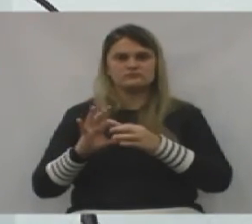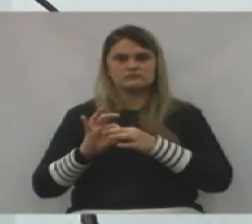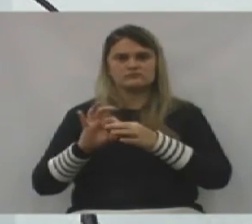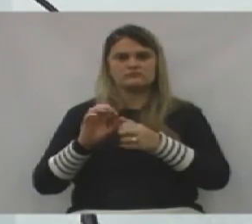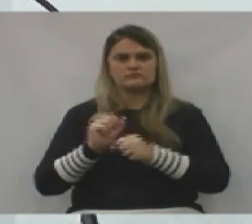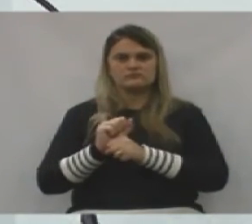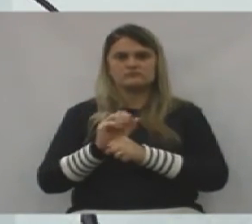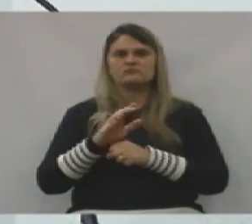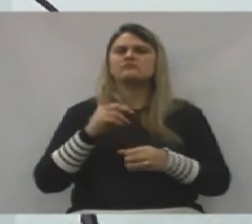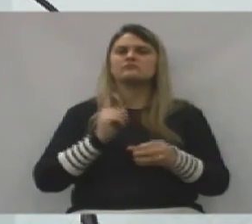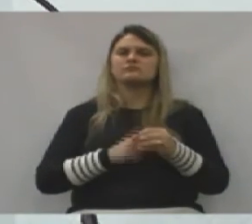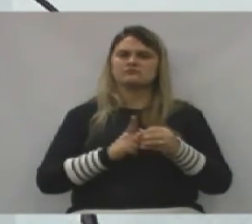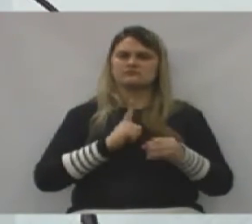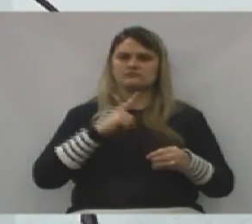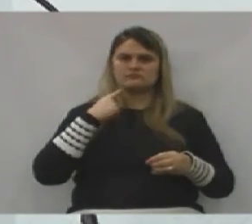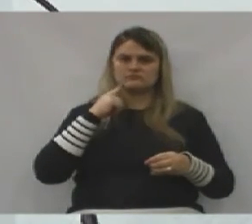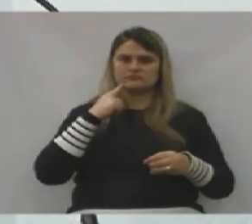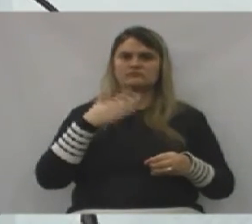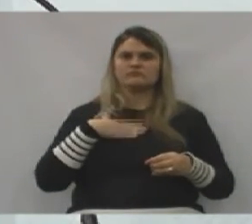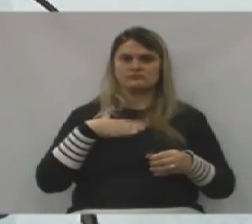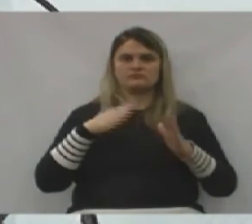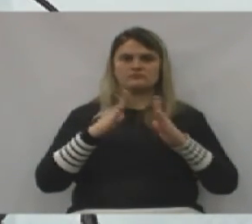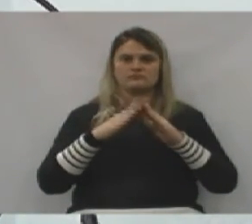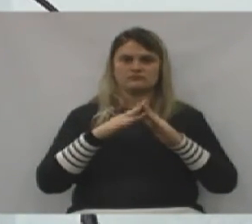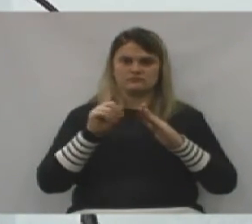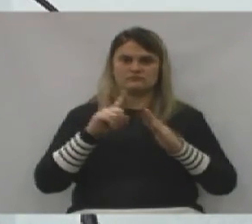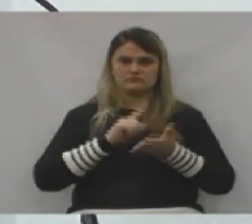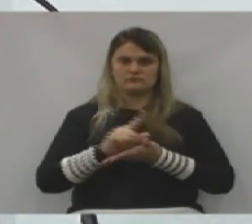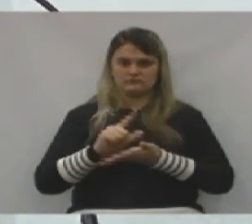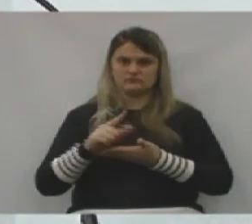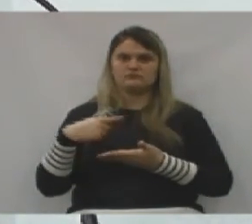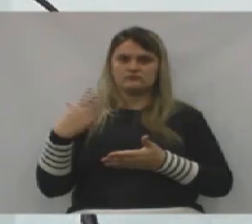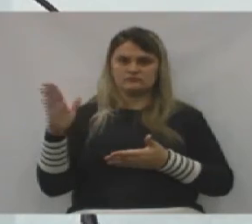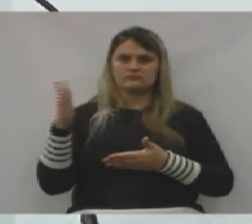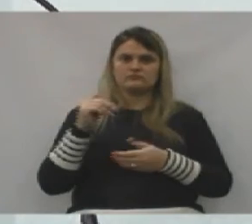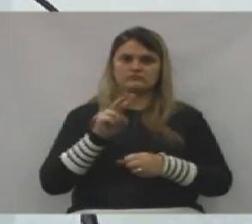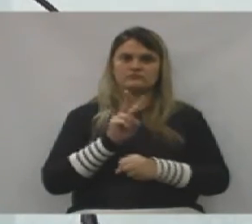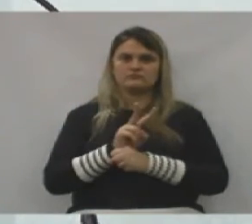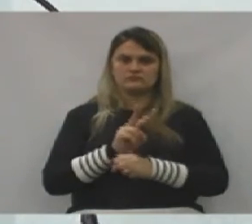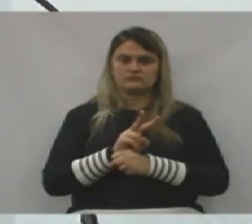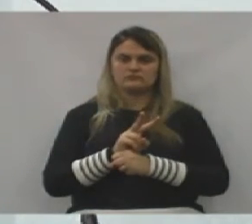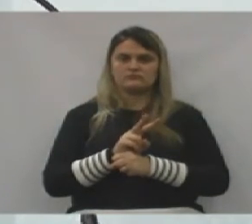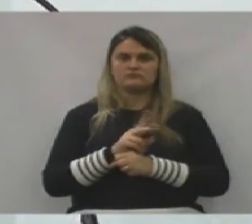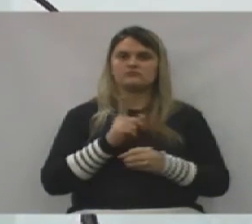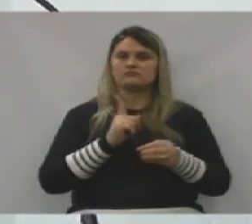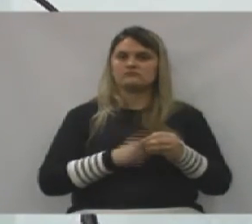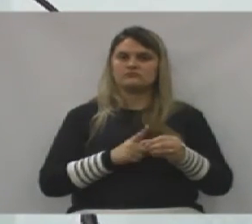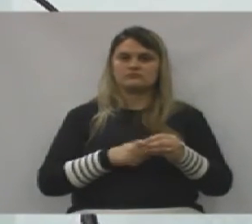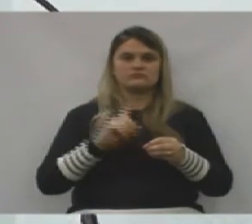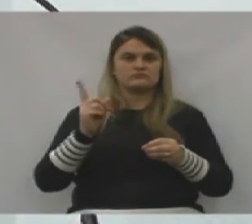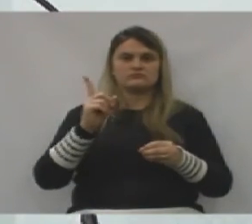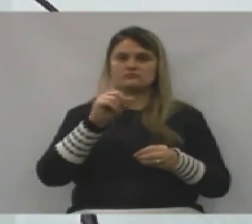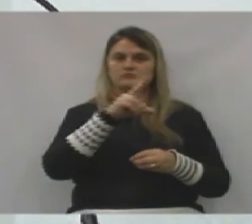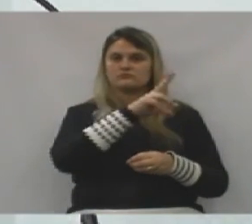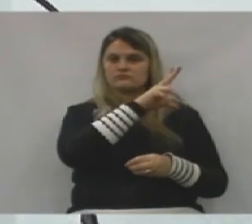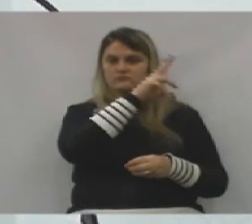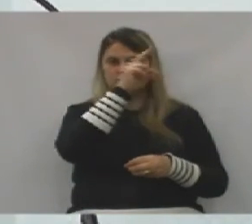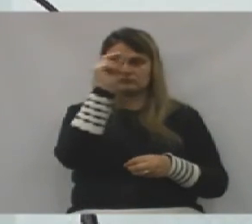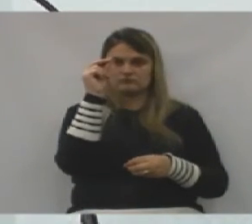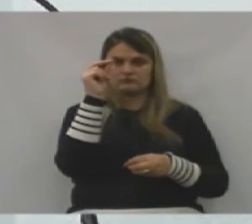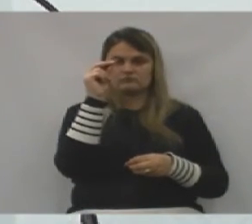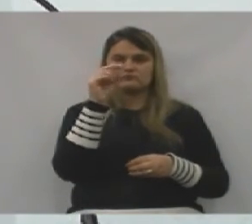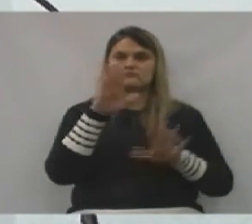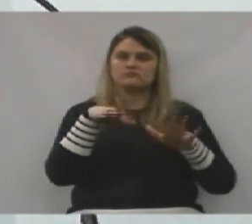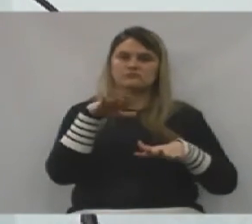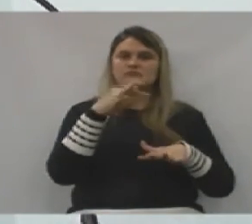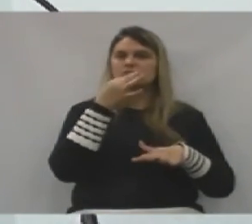ah, porque a cidade está suja, será que a tua casa é... Vamos cuidar, pessoal. A cidade não é do prefeito. A gente